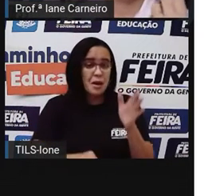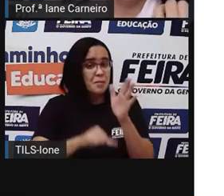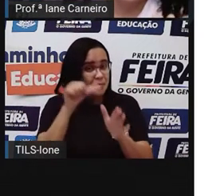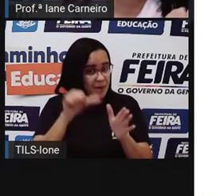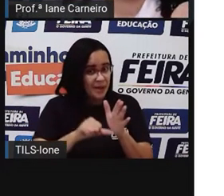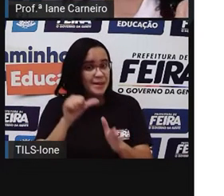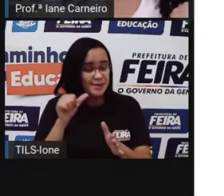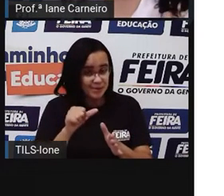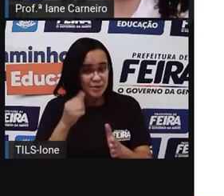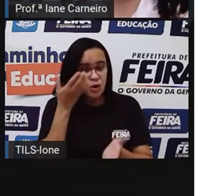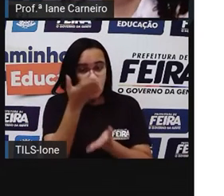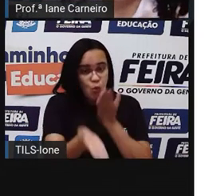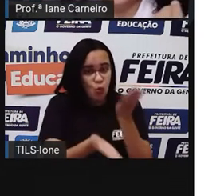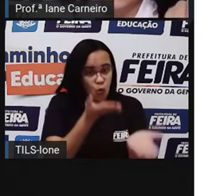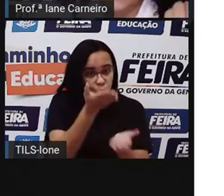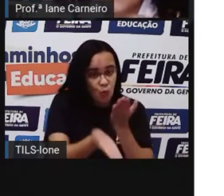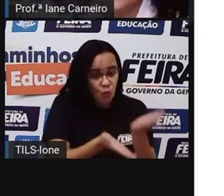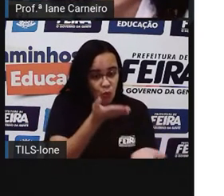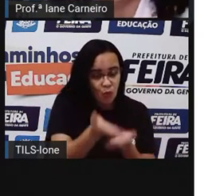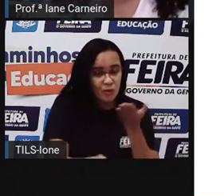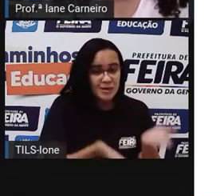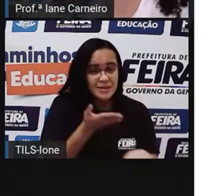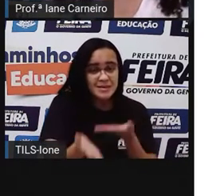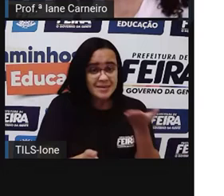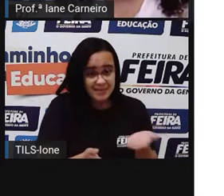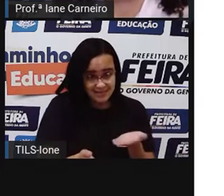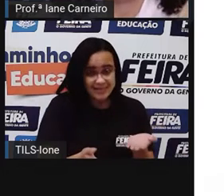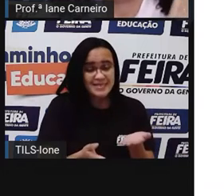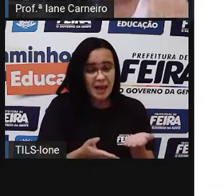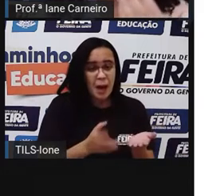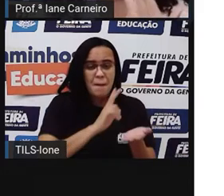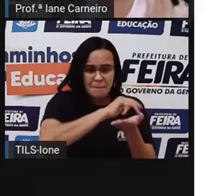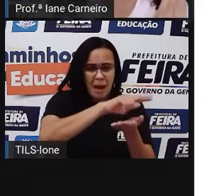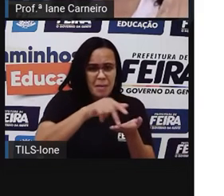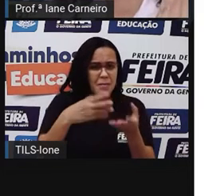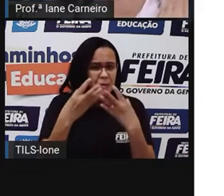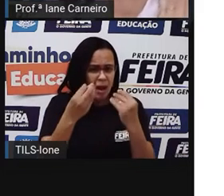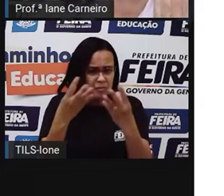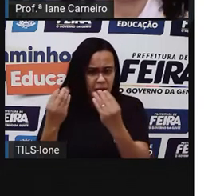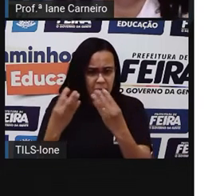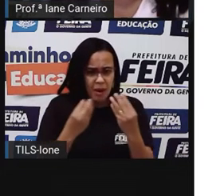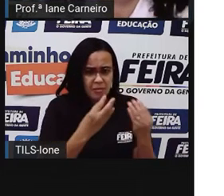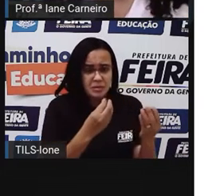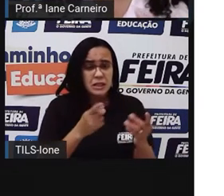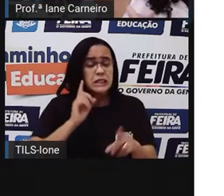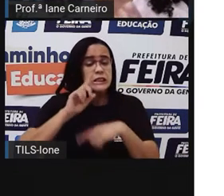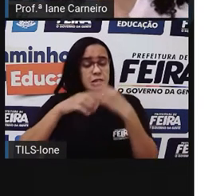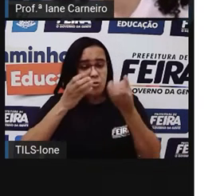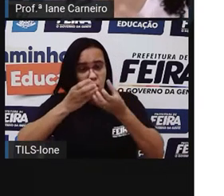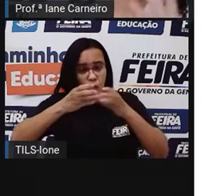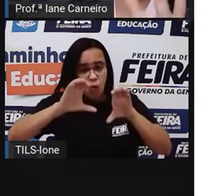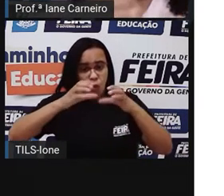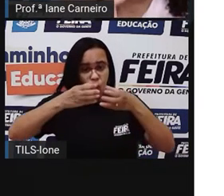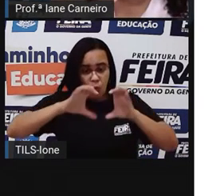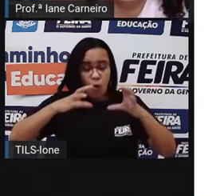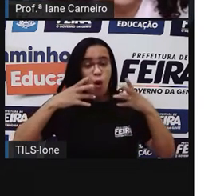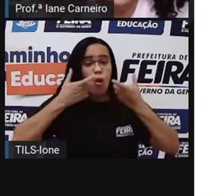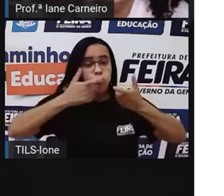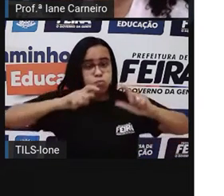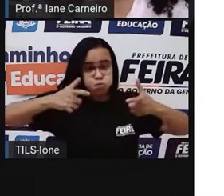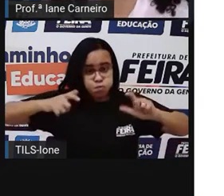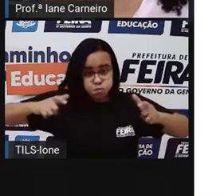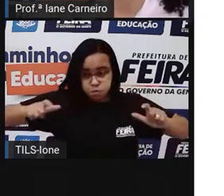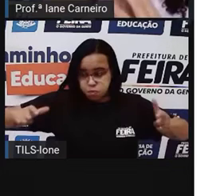Então, ele vai criar essas galinhas, né? Essas galinhas vão produzir ovo. Ele vai pegar esses